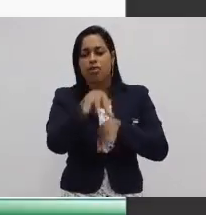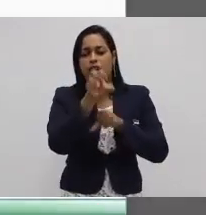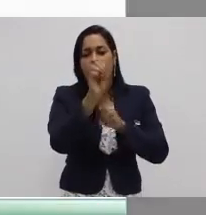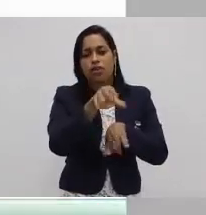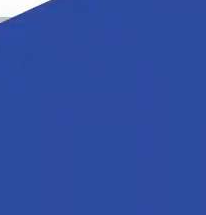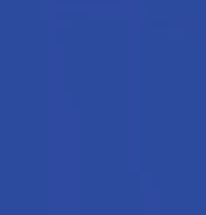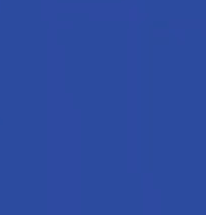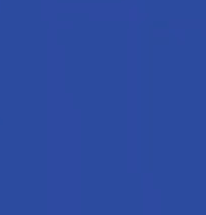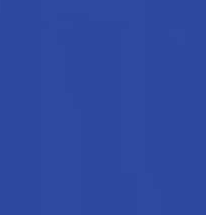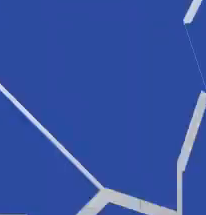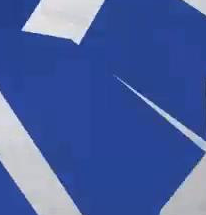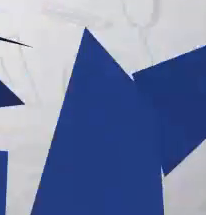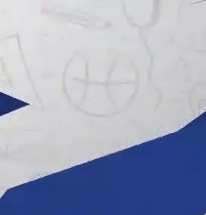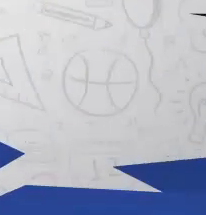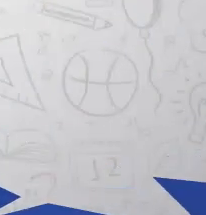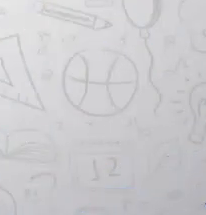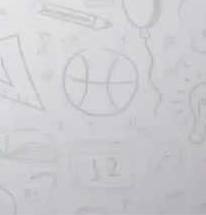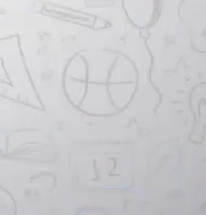mesmo modo.